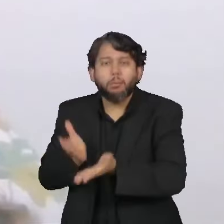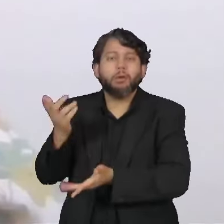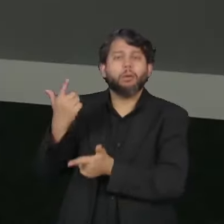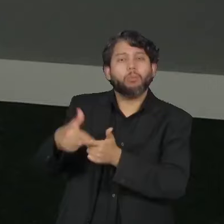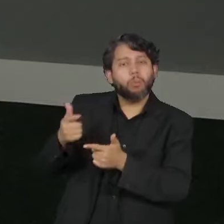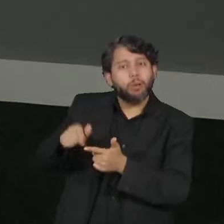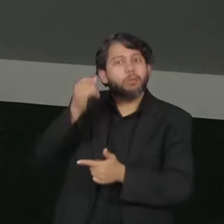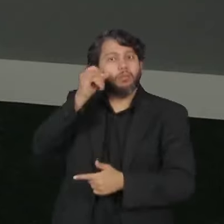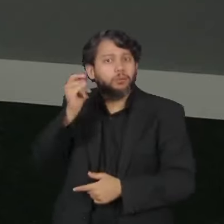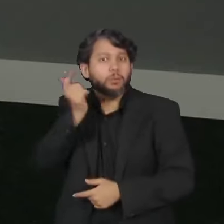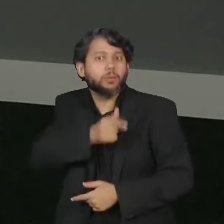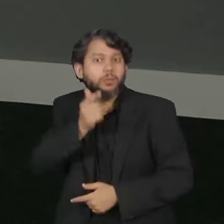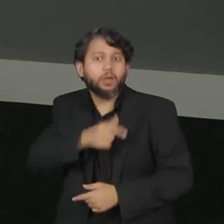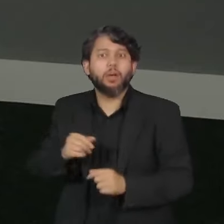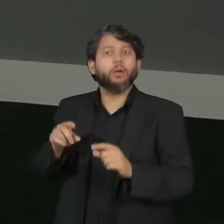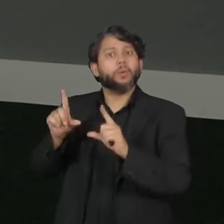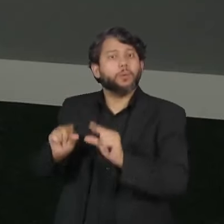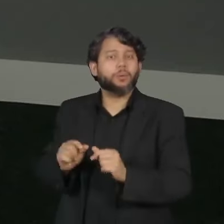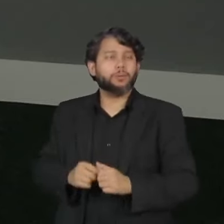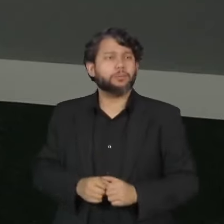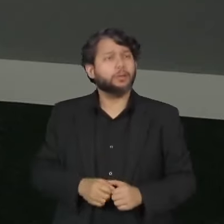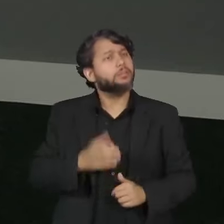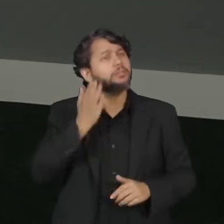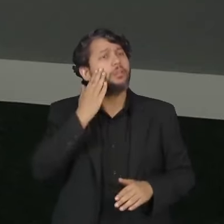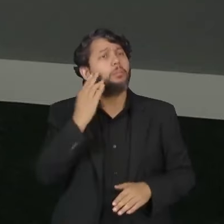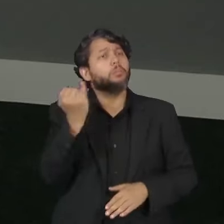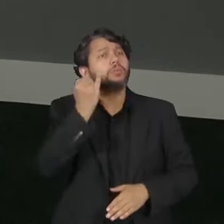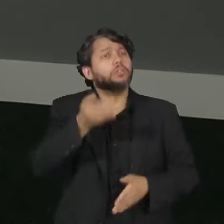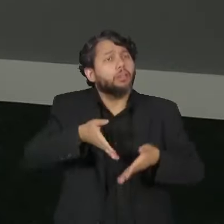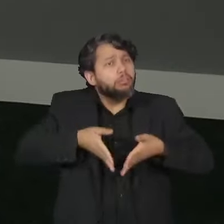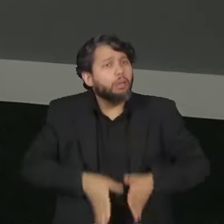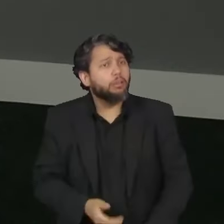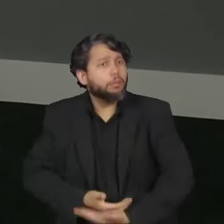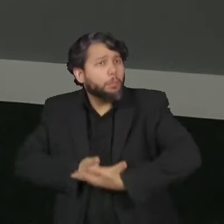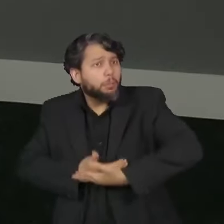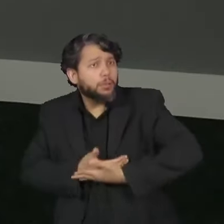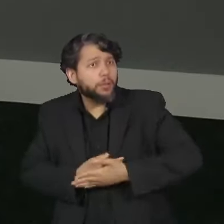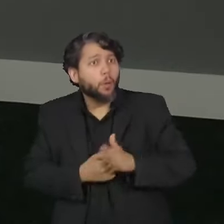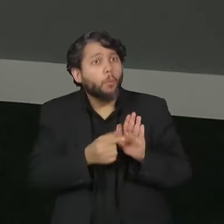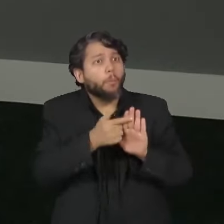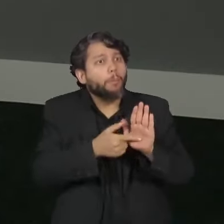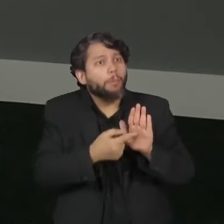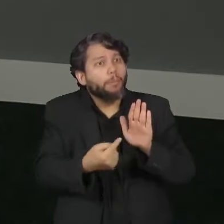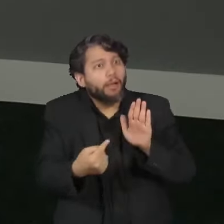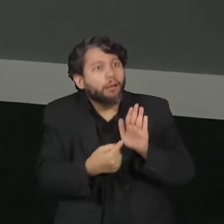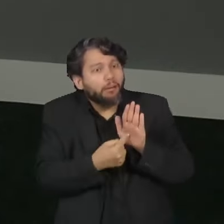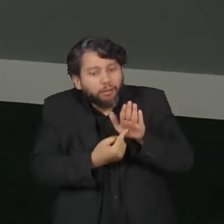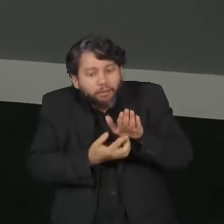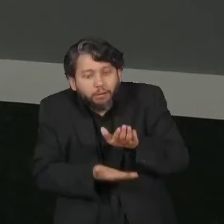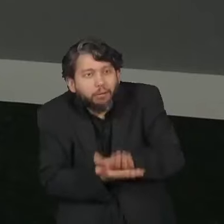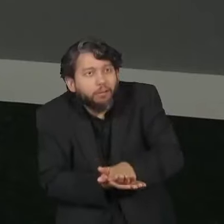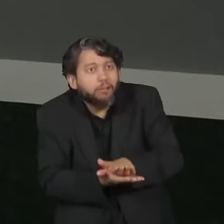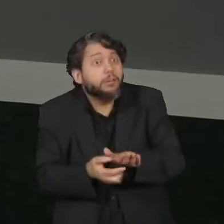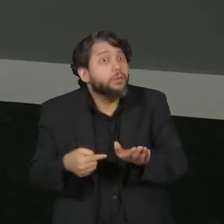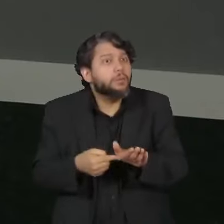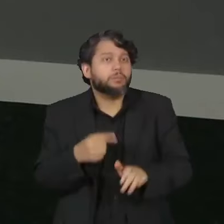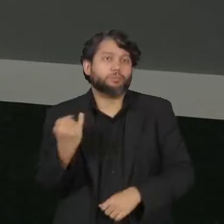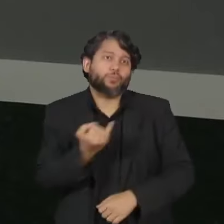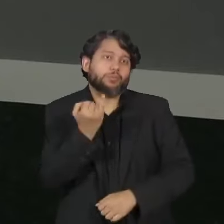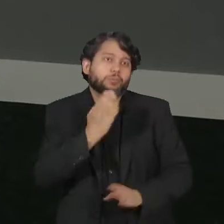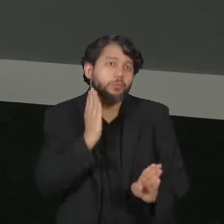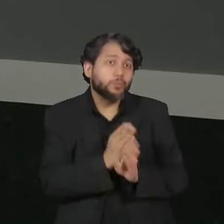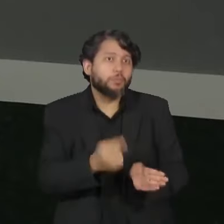delas. Doutora, gente sabe que o teste do pezinho é fundamental para o diagnóstico, por isso é importante reforçar